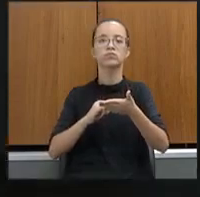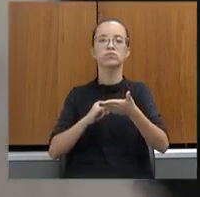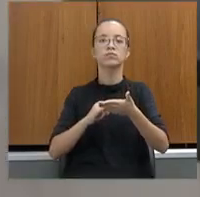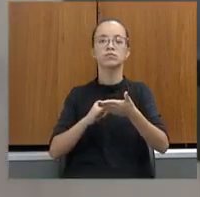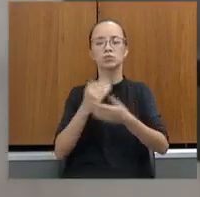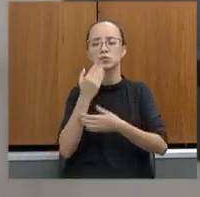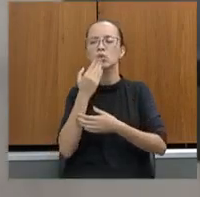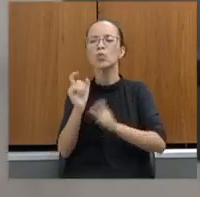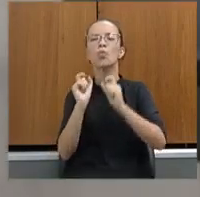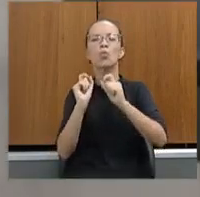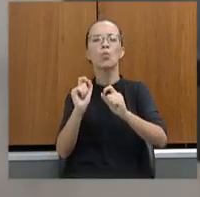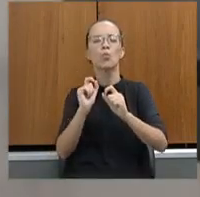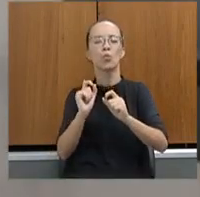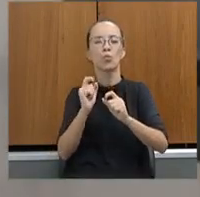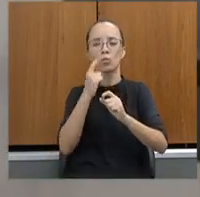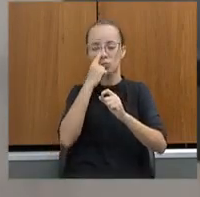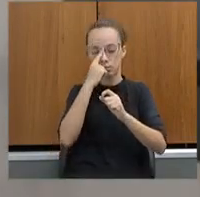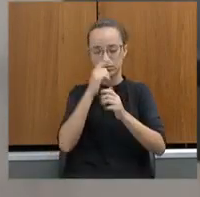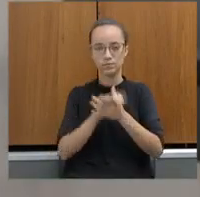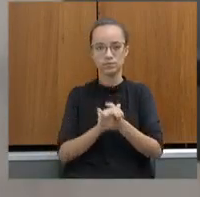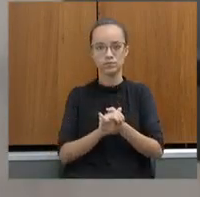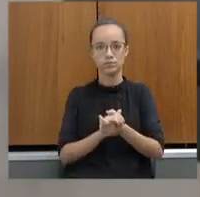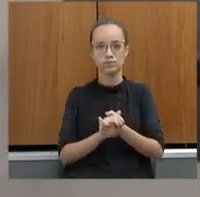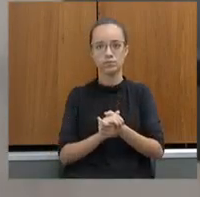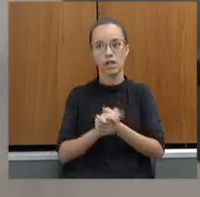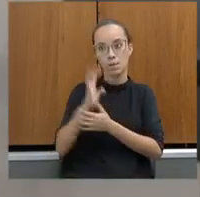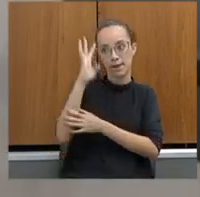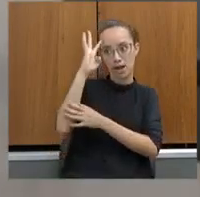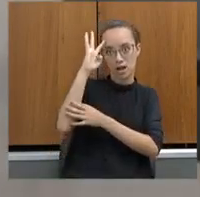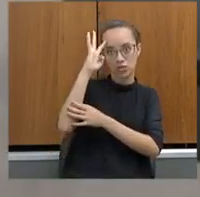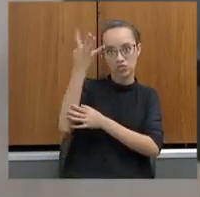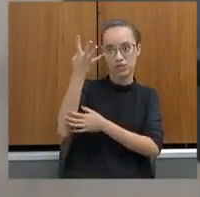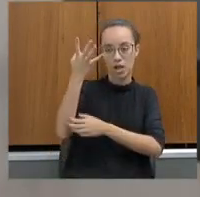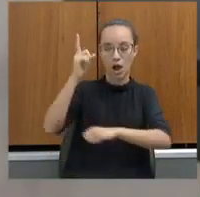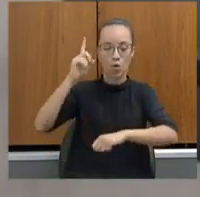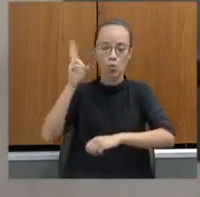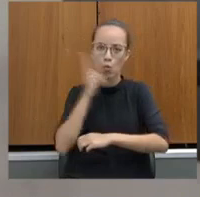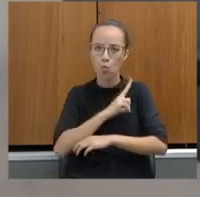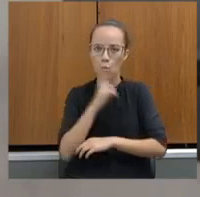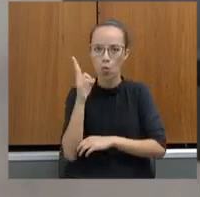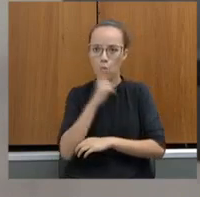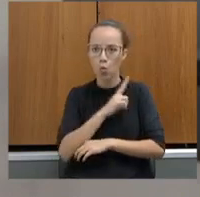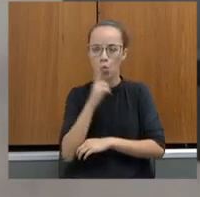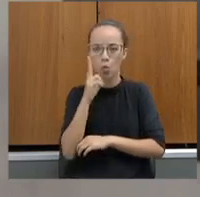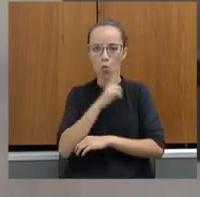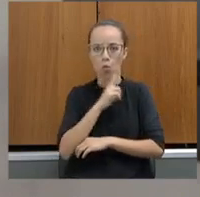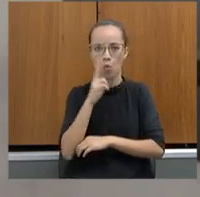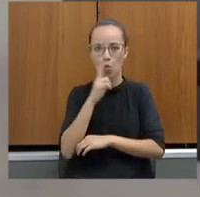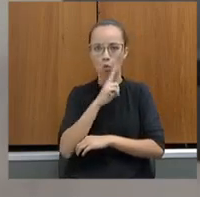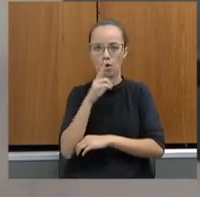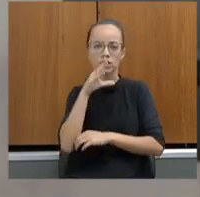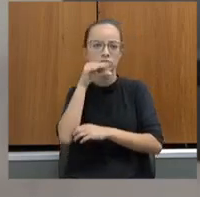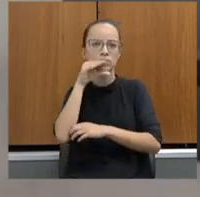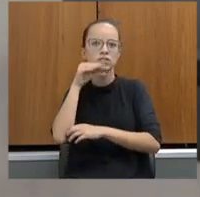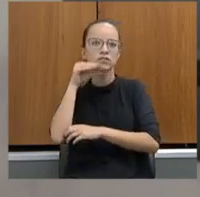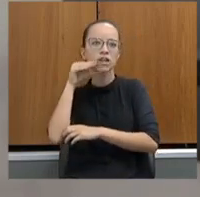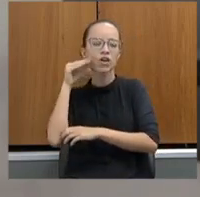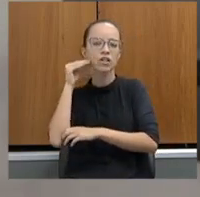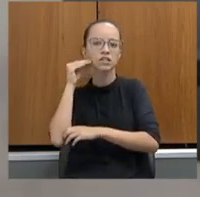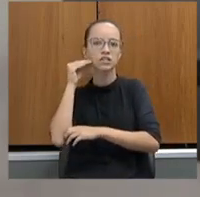solicitando a adoção de providências imediatas para impedir a entrada de servidores